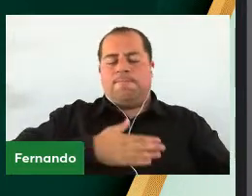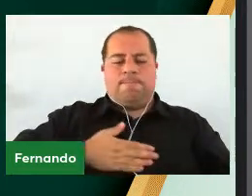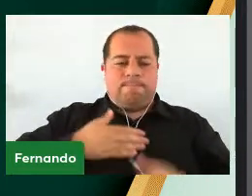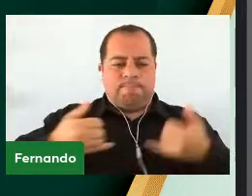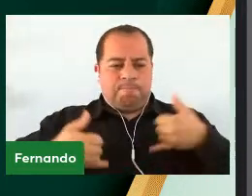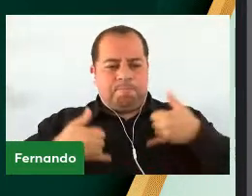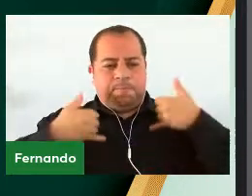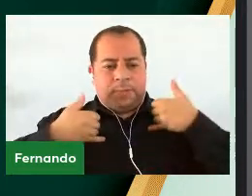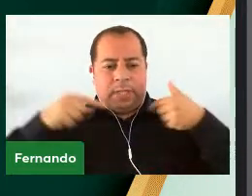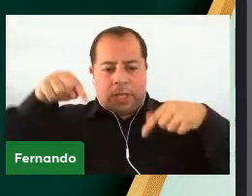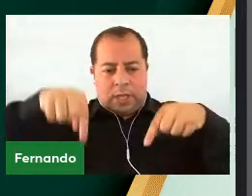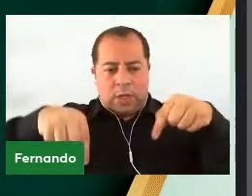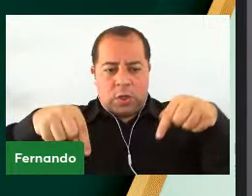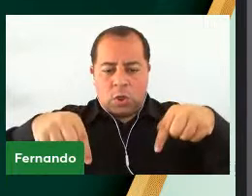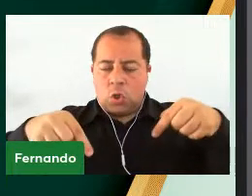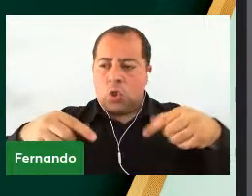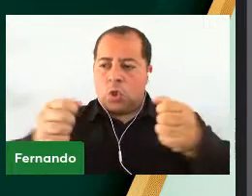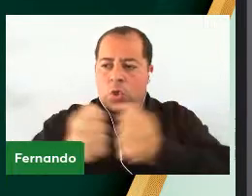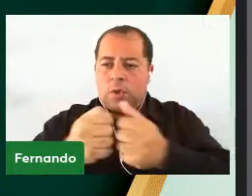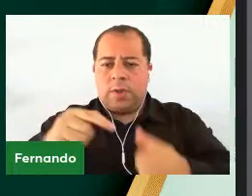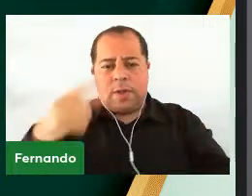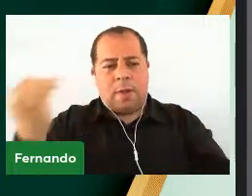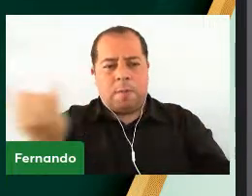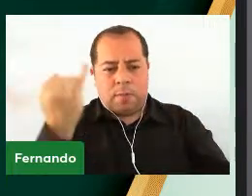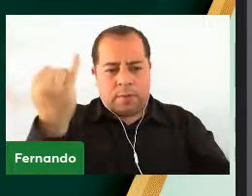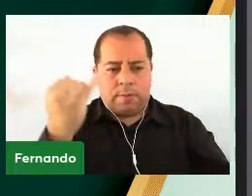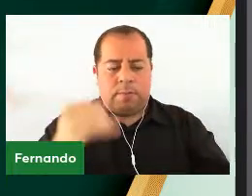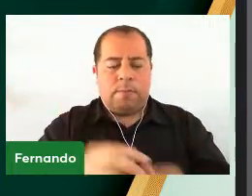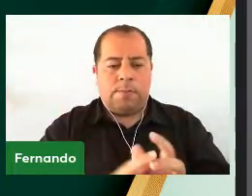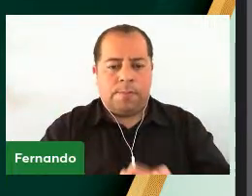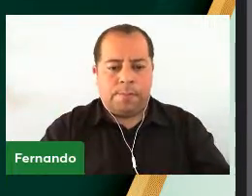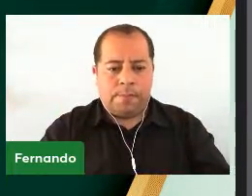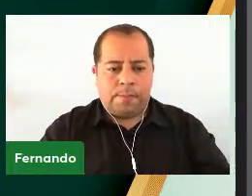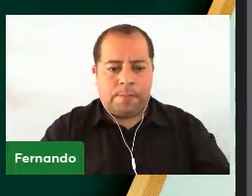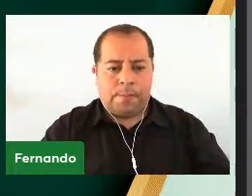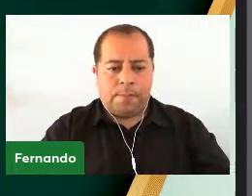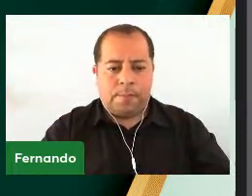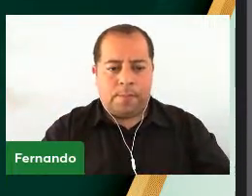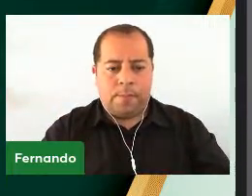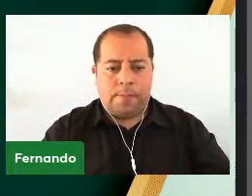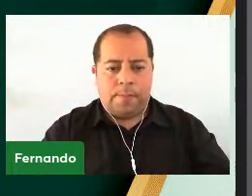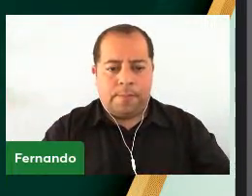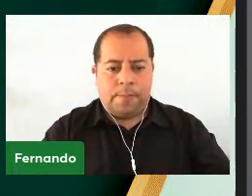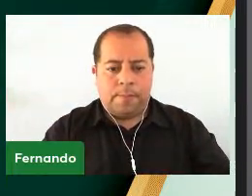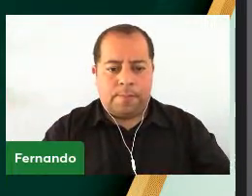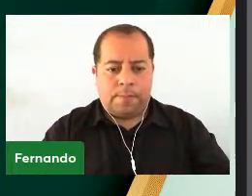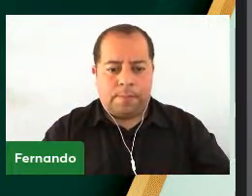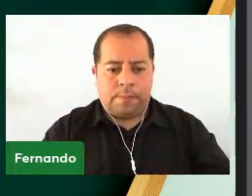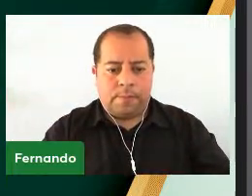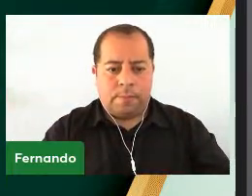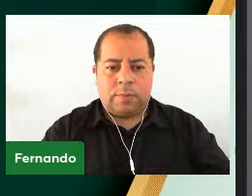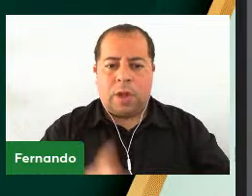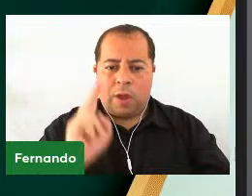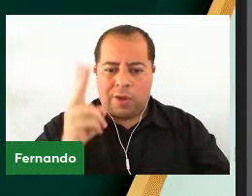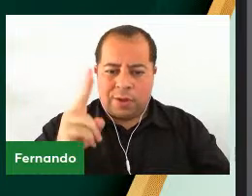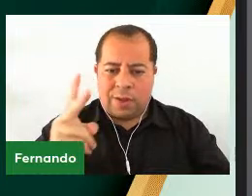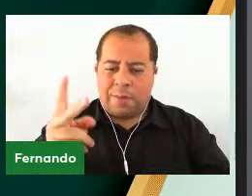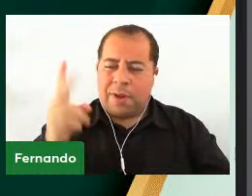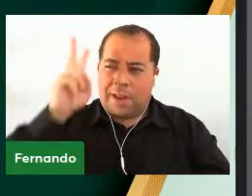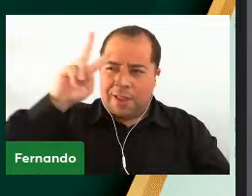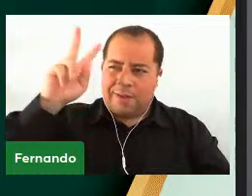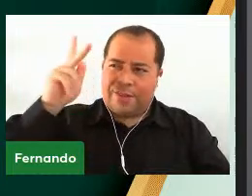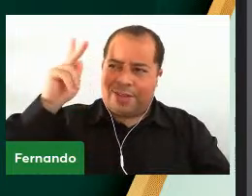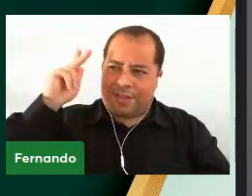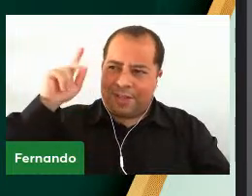momento Tão importante para vocês E hoje eu sempre conto histórias E como